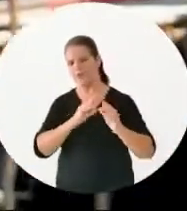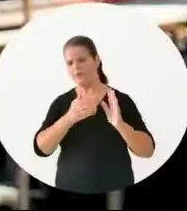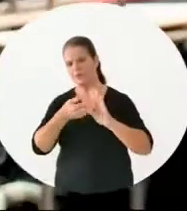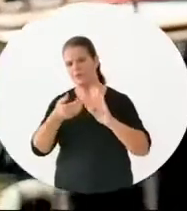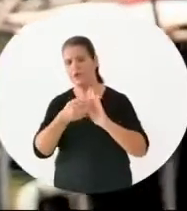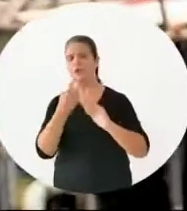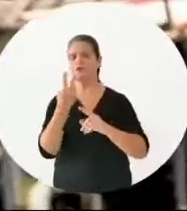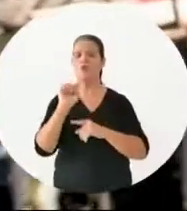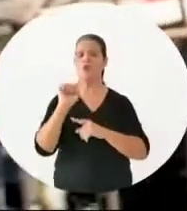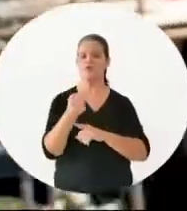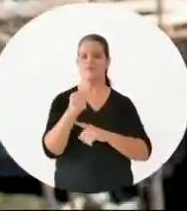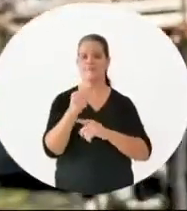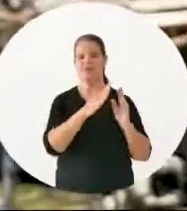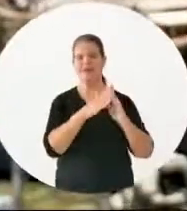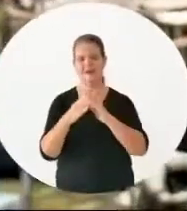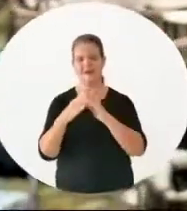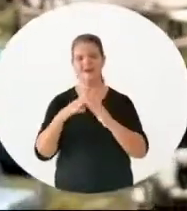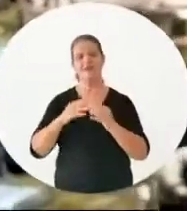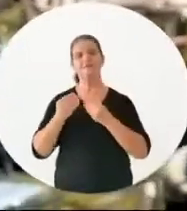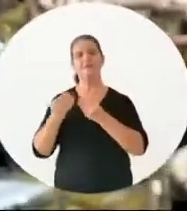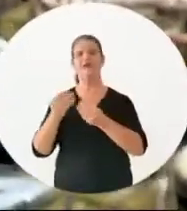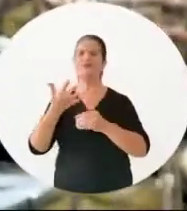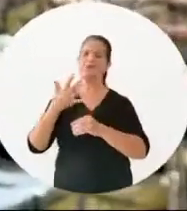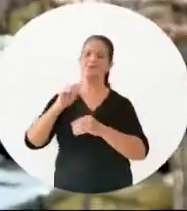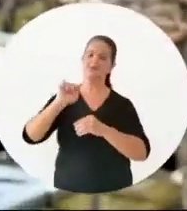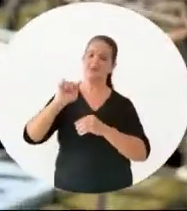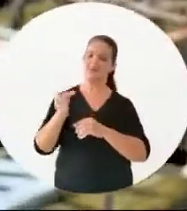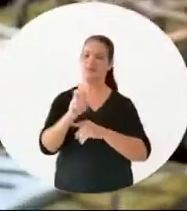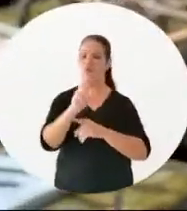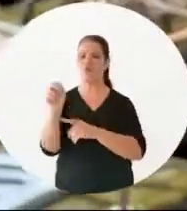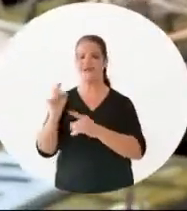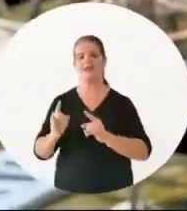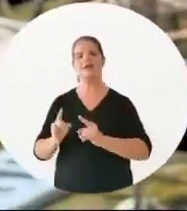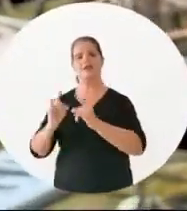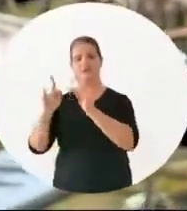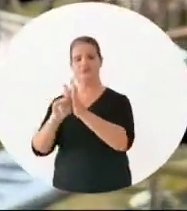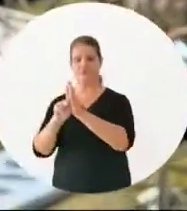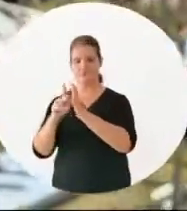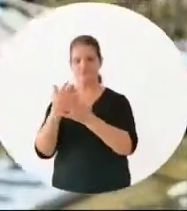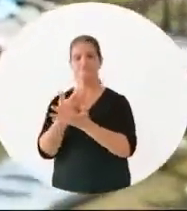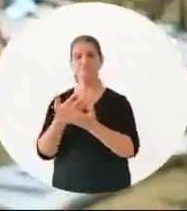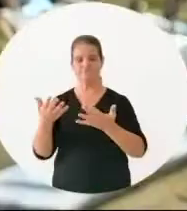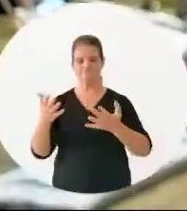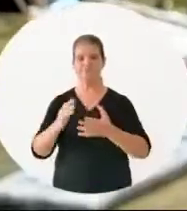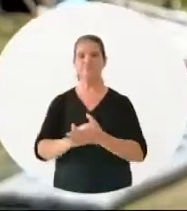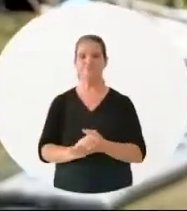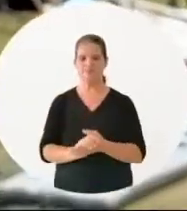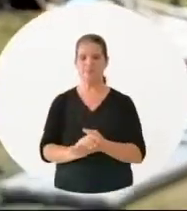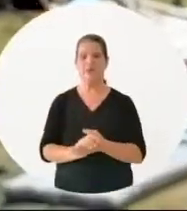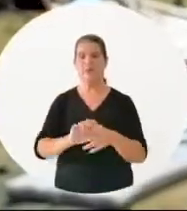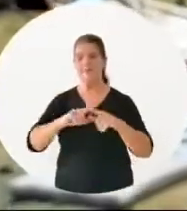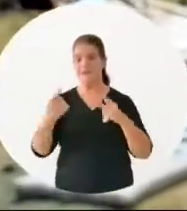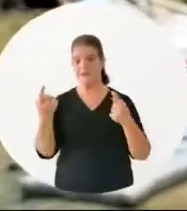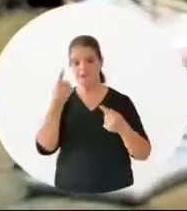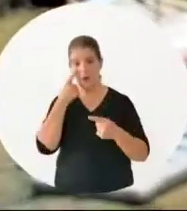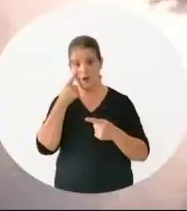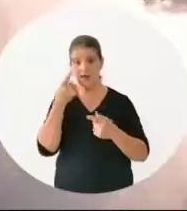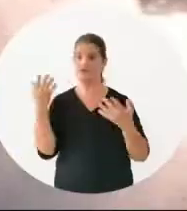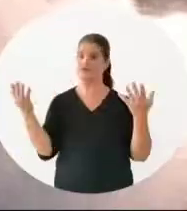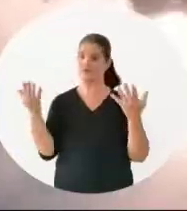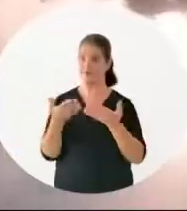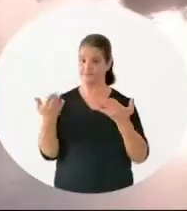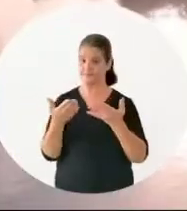2 mil palafitas E entregues mais ou menos 7.500 apartamentos em habitacionais Mas hoje o que a gente vê